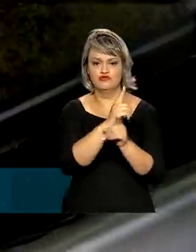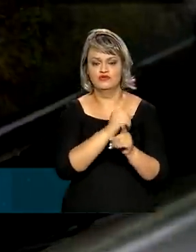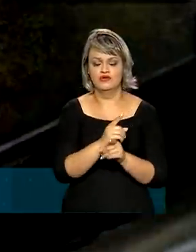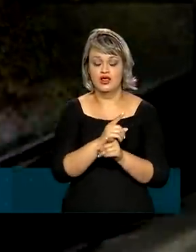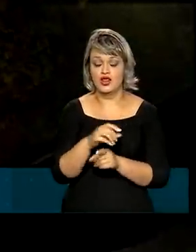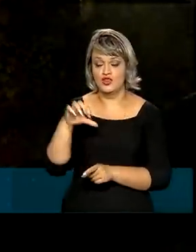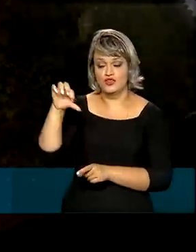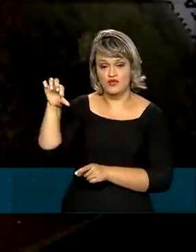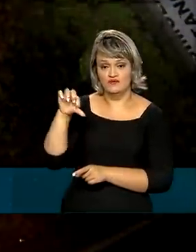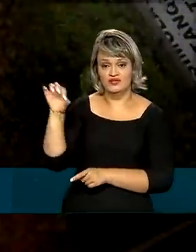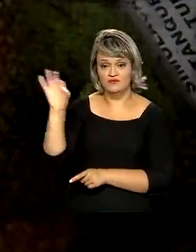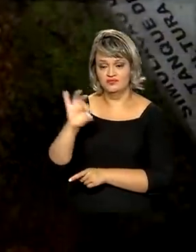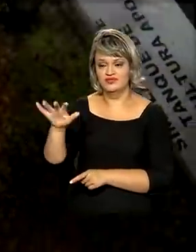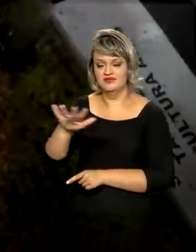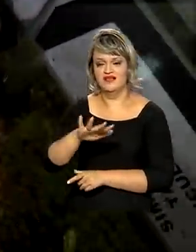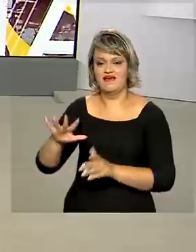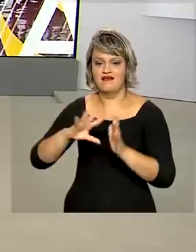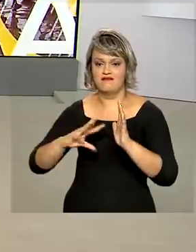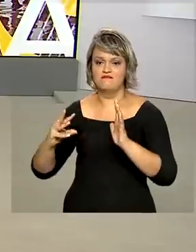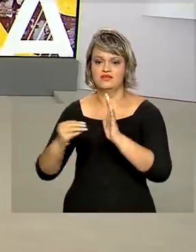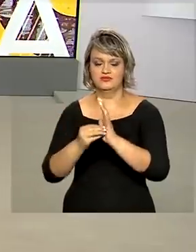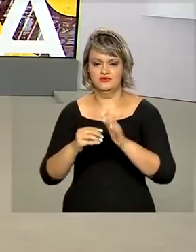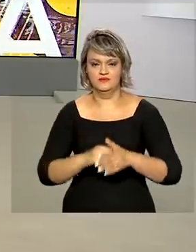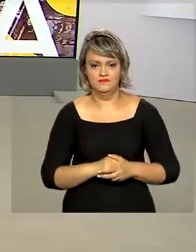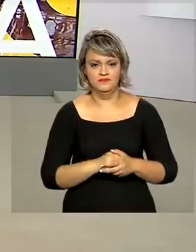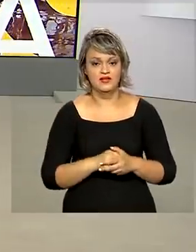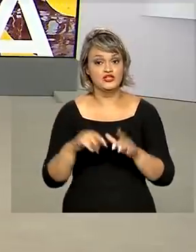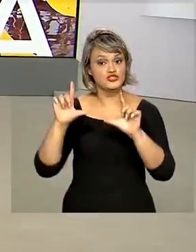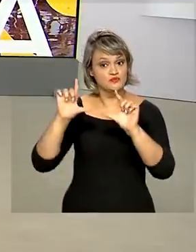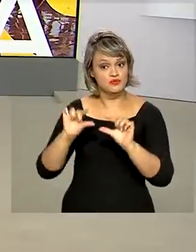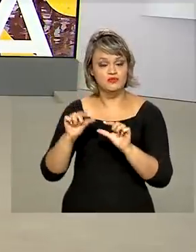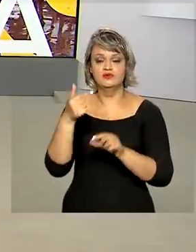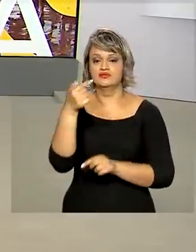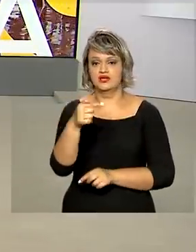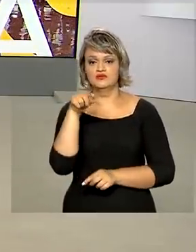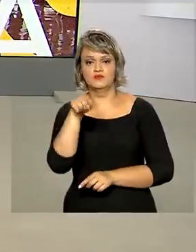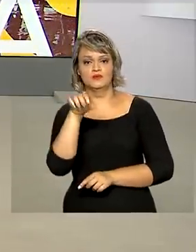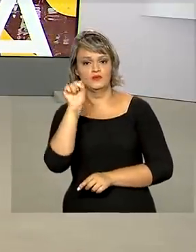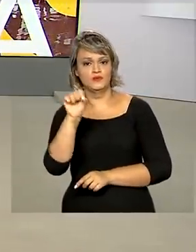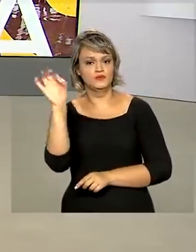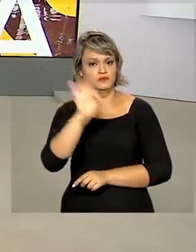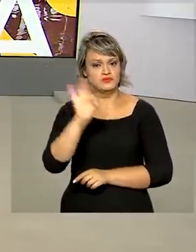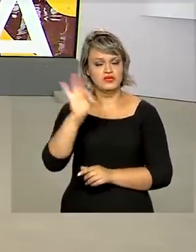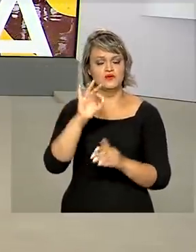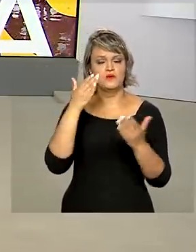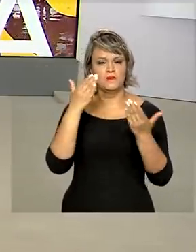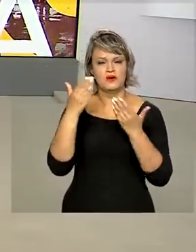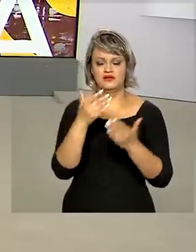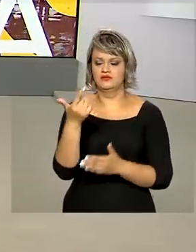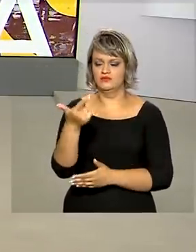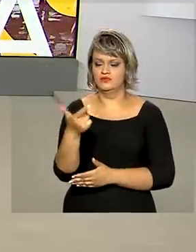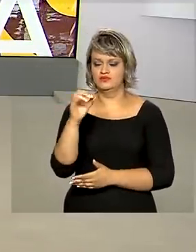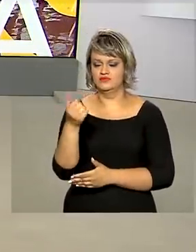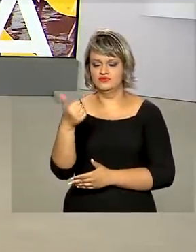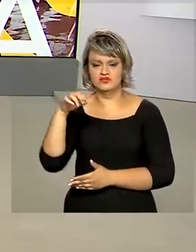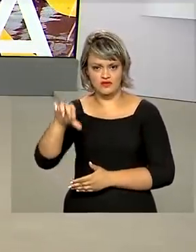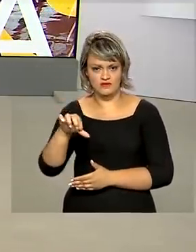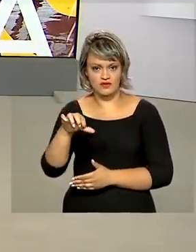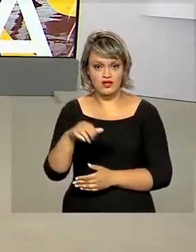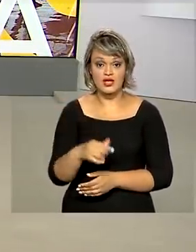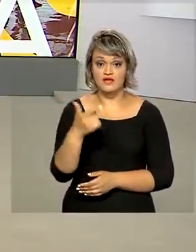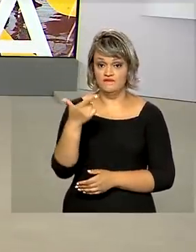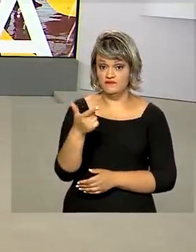de 99% na região amazônica. Houve uma redução de 7,8% em relação a 2019 e de